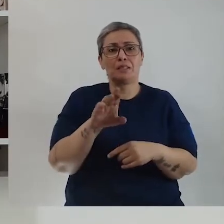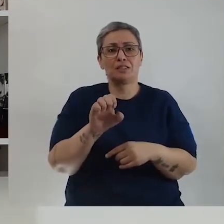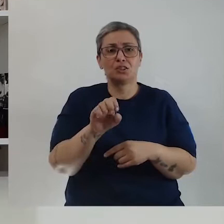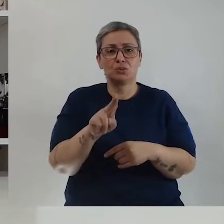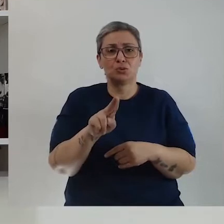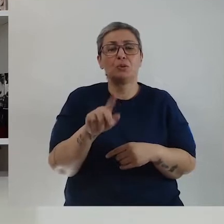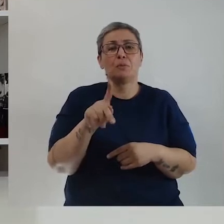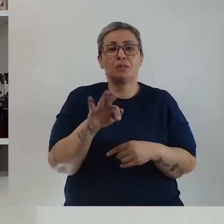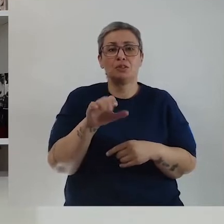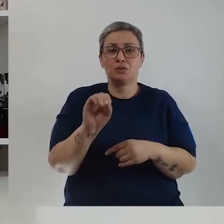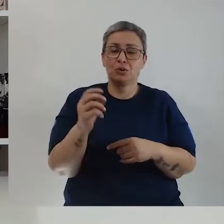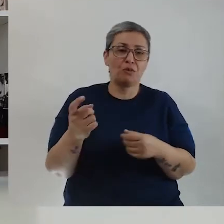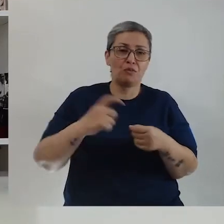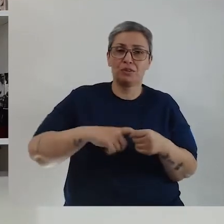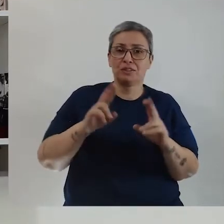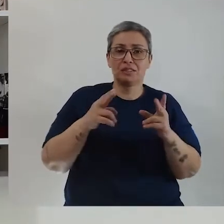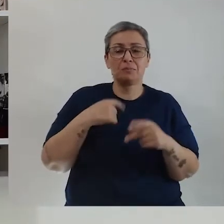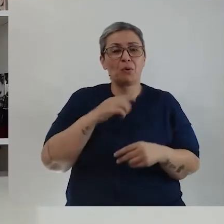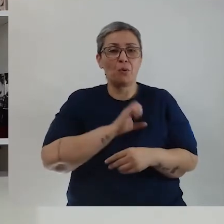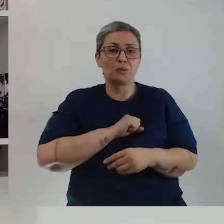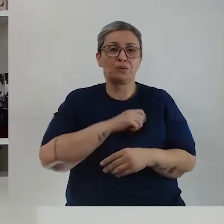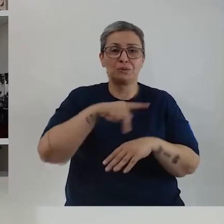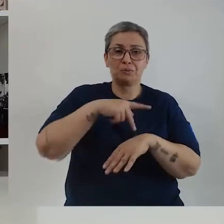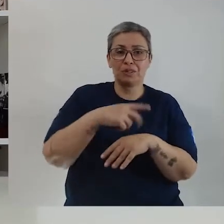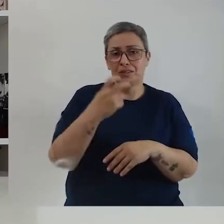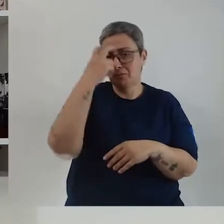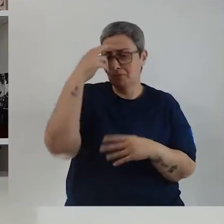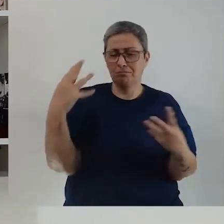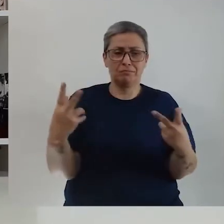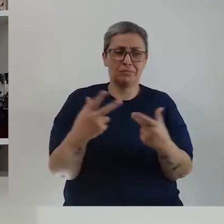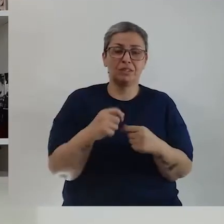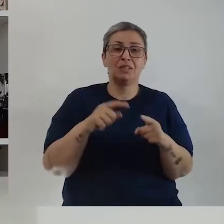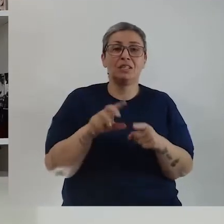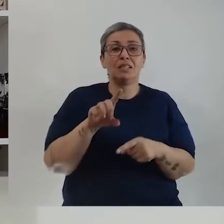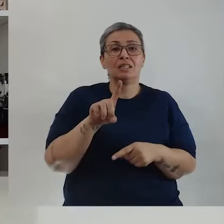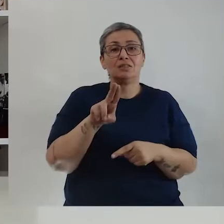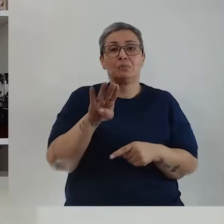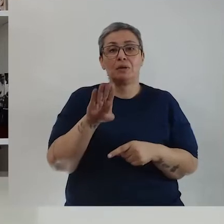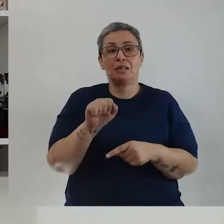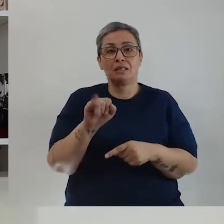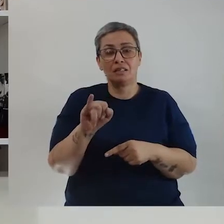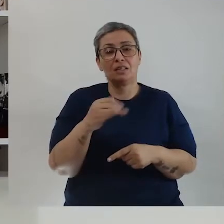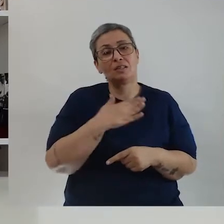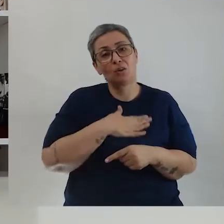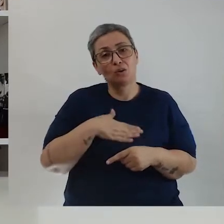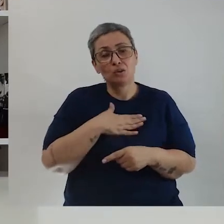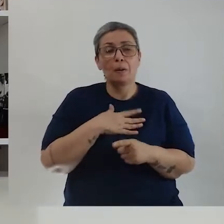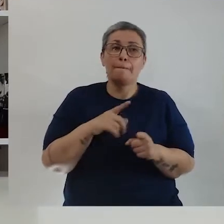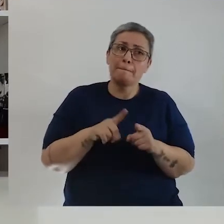Macho Fichu e sempre volto. É um país que eu acho muito bacana. Culturalmente é riquíssimo. Dubai, você gostou?